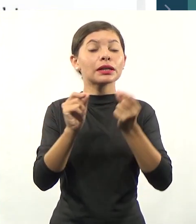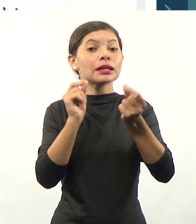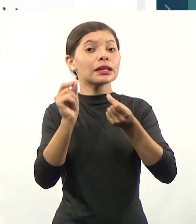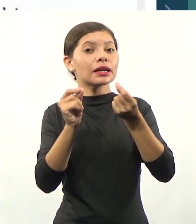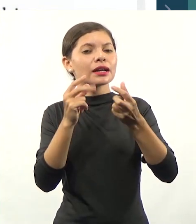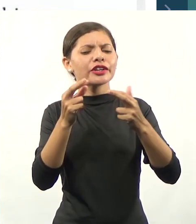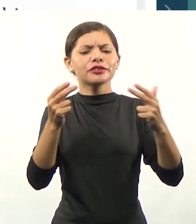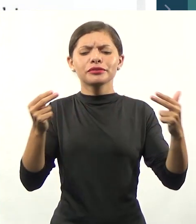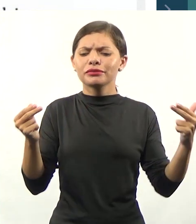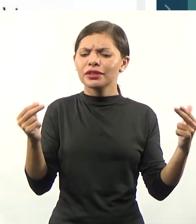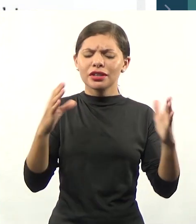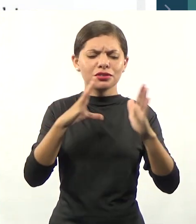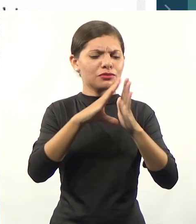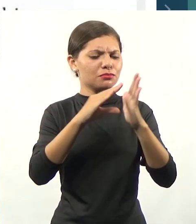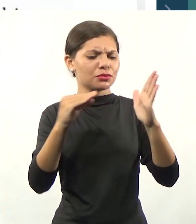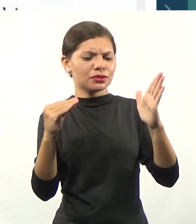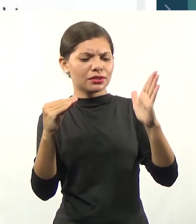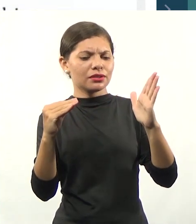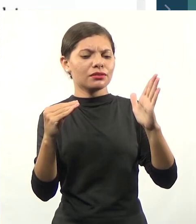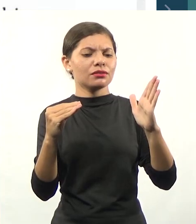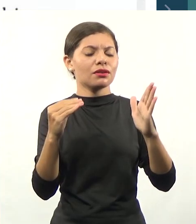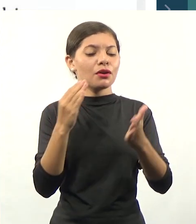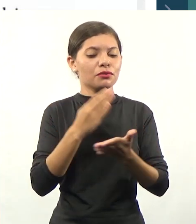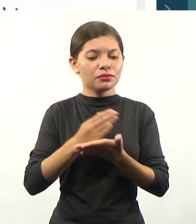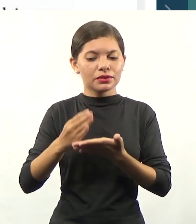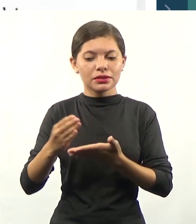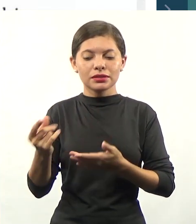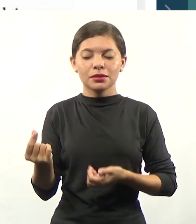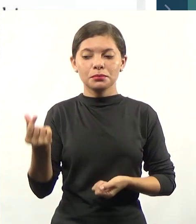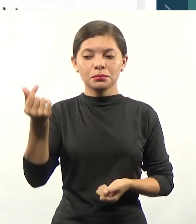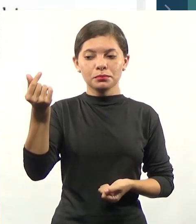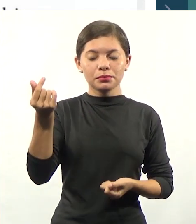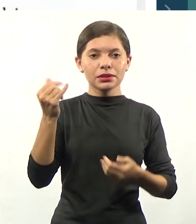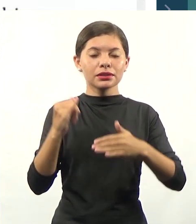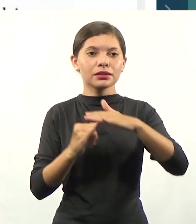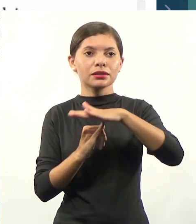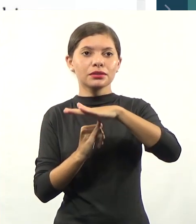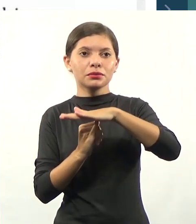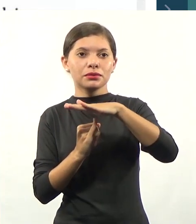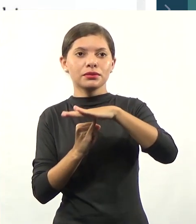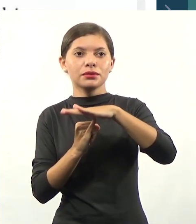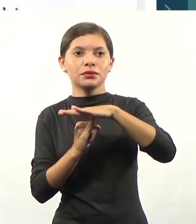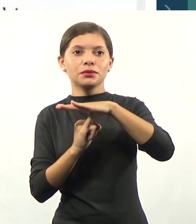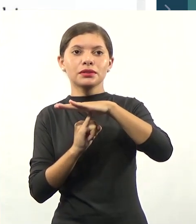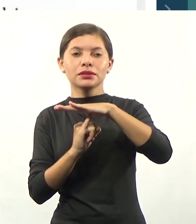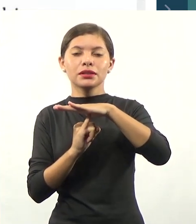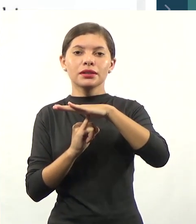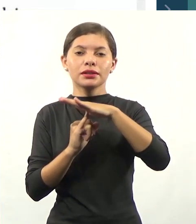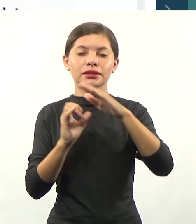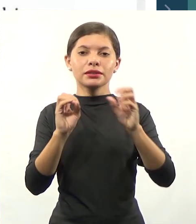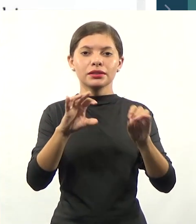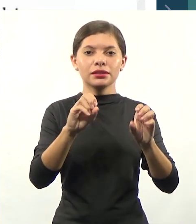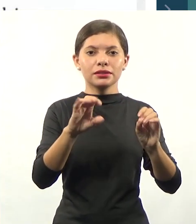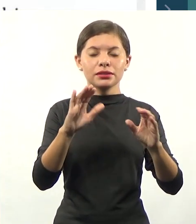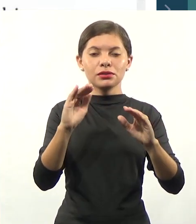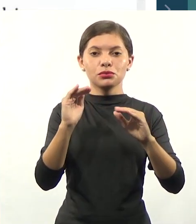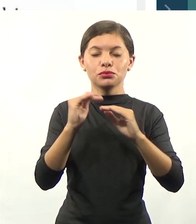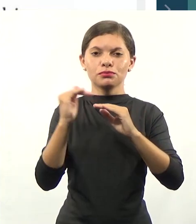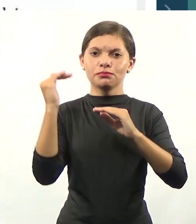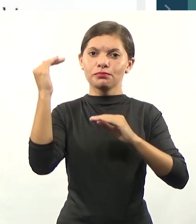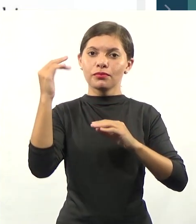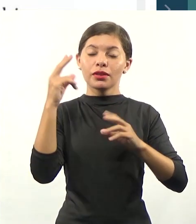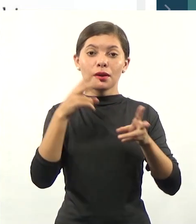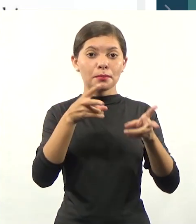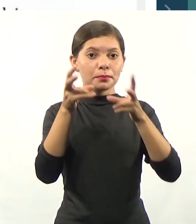há diferentes modelos com relação ao financiamento das instituições de ensino superior. E percebam, olha